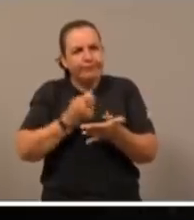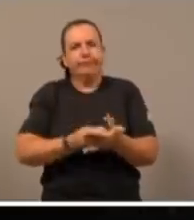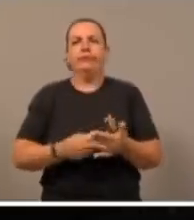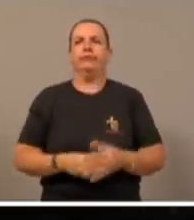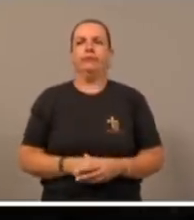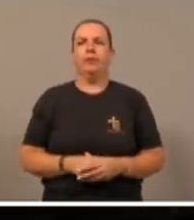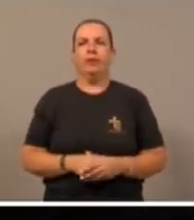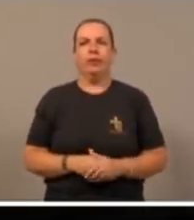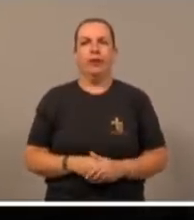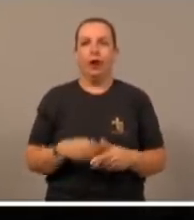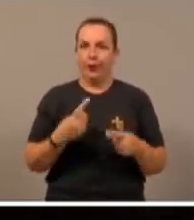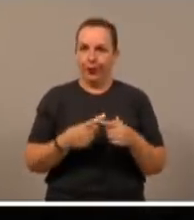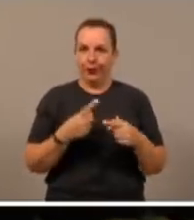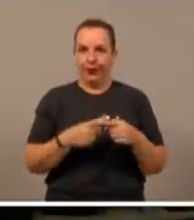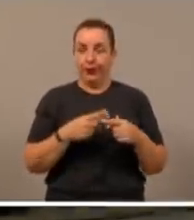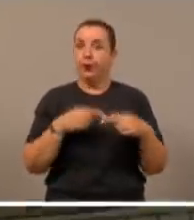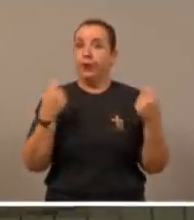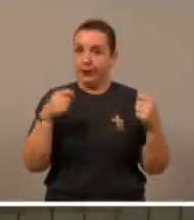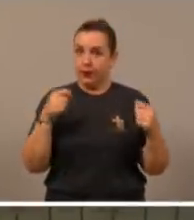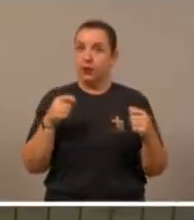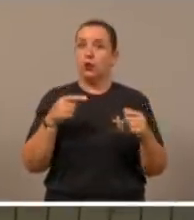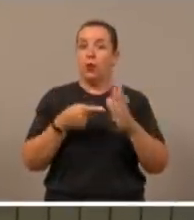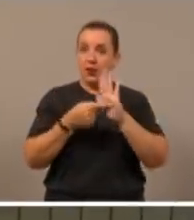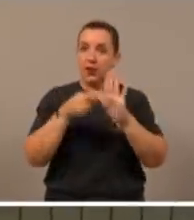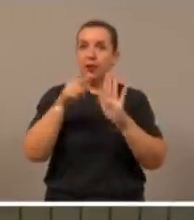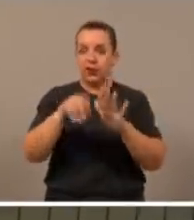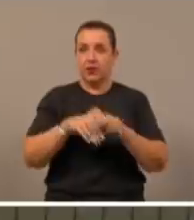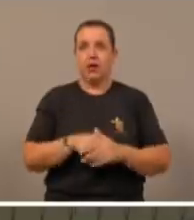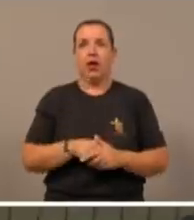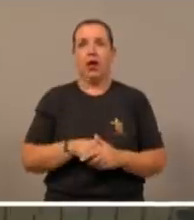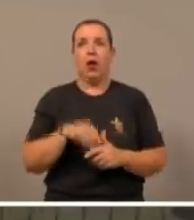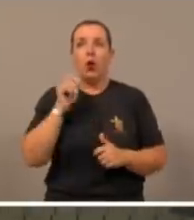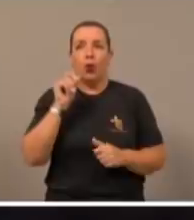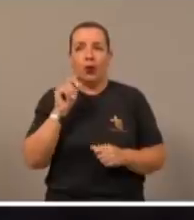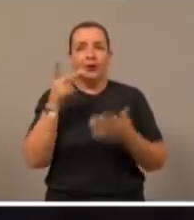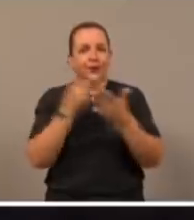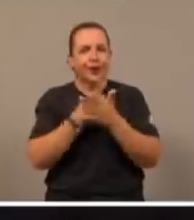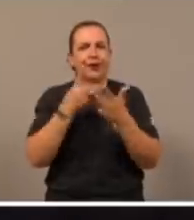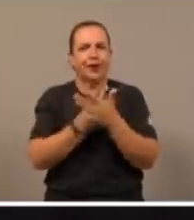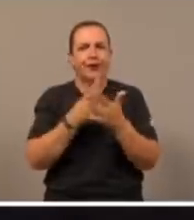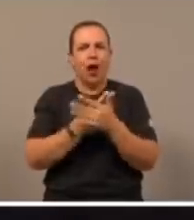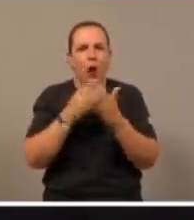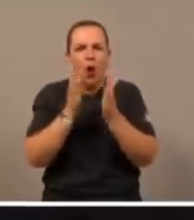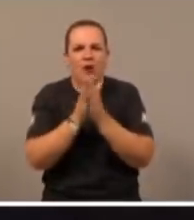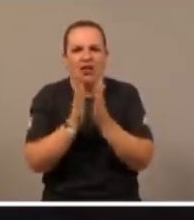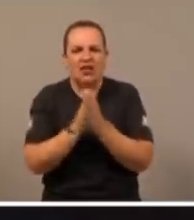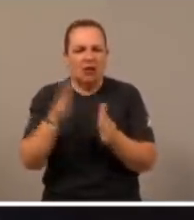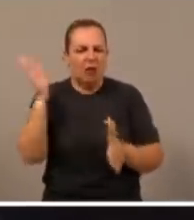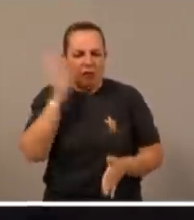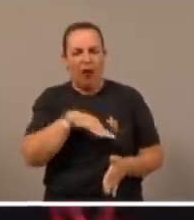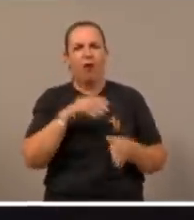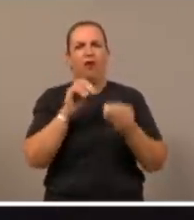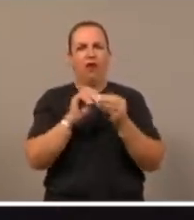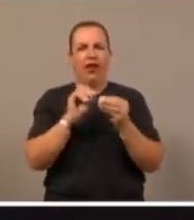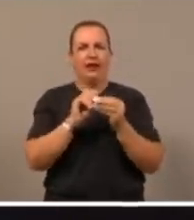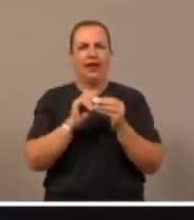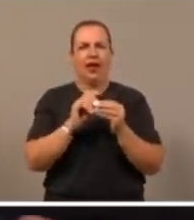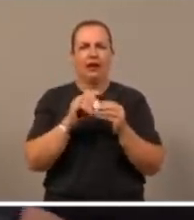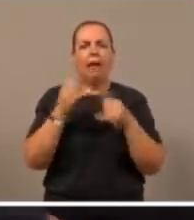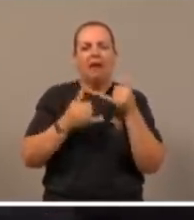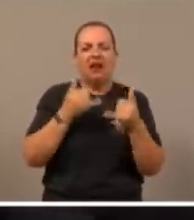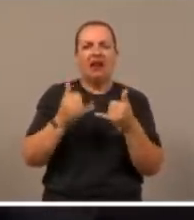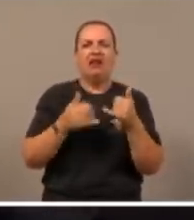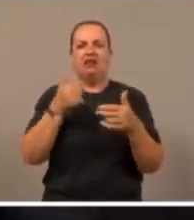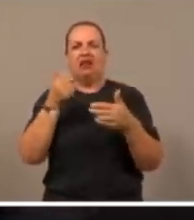tá? me dá o direito de eu estragar a tua cabeça, essas orações mal feitas que a gente faz, que a gente brinca de rezar, como se Deus